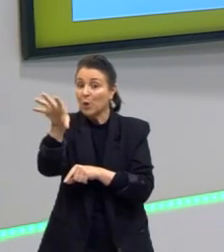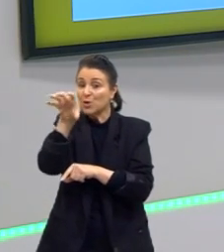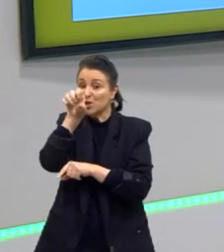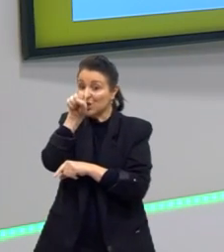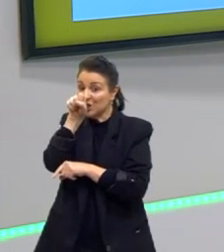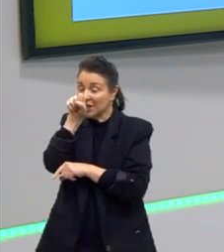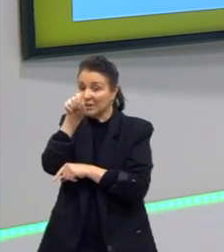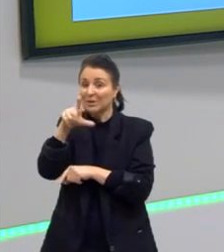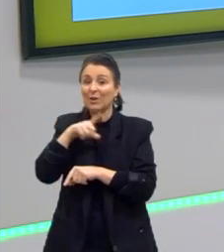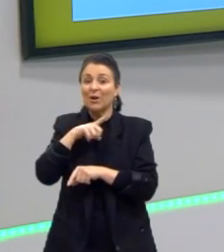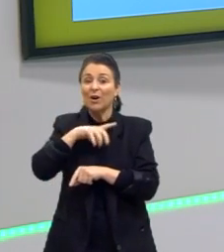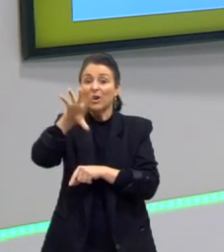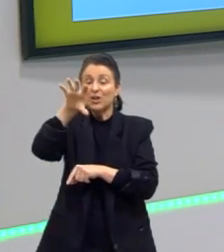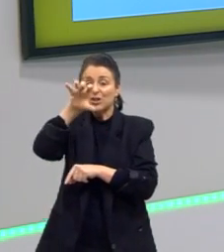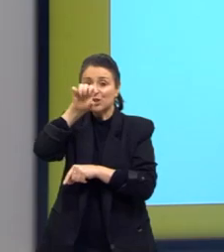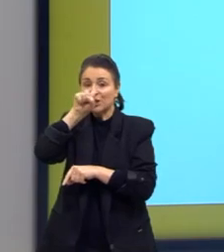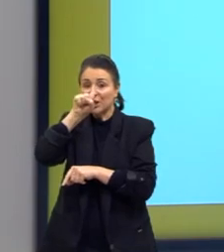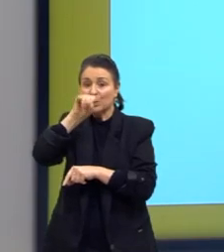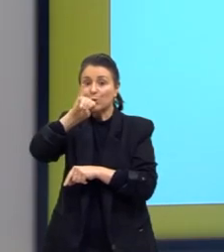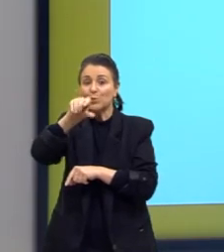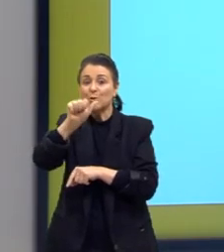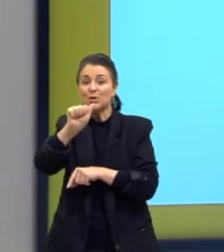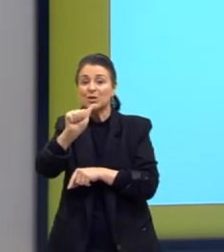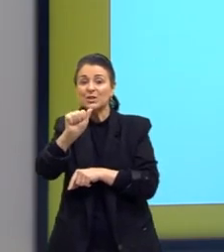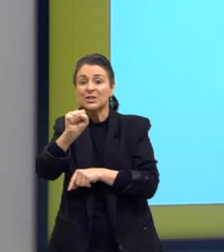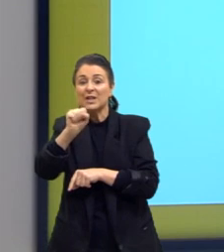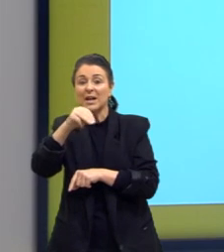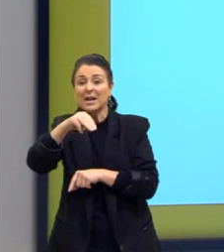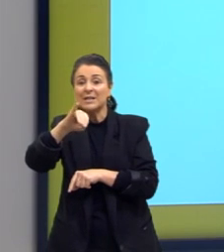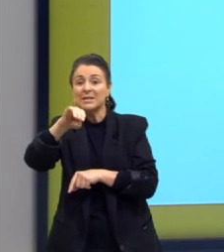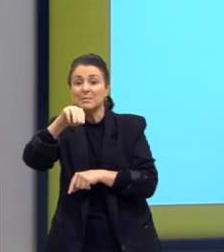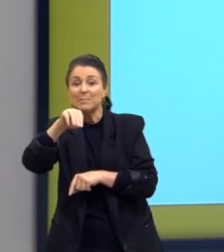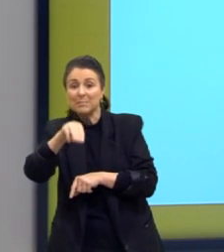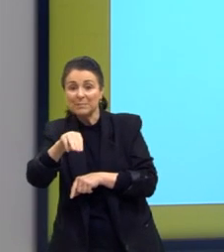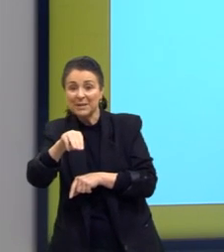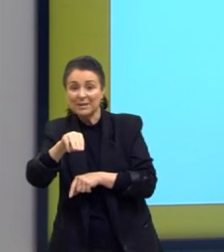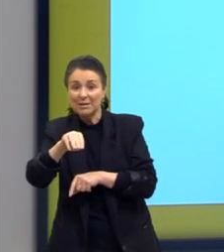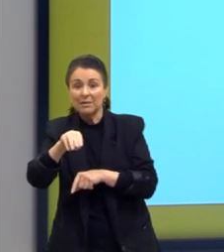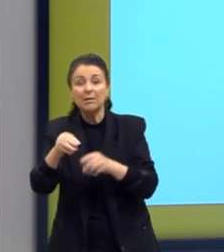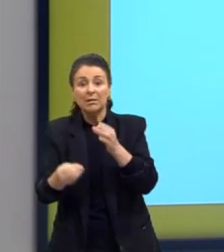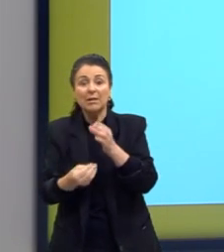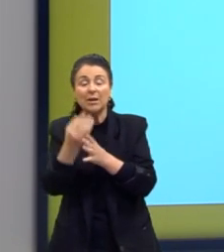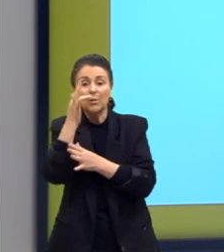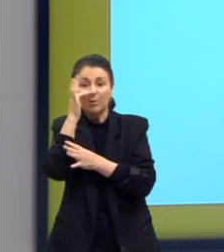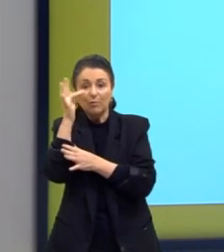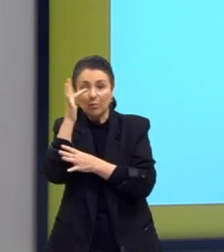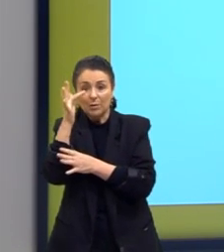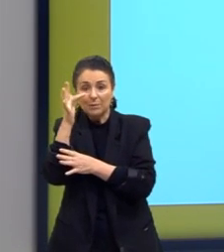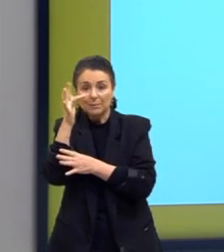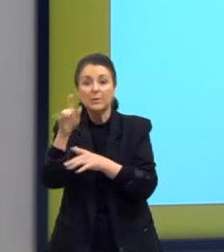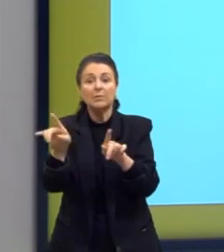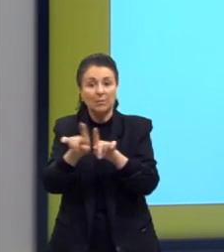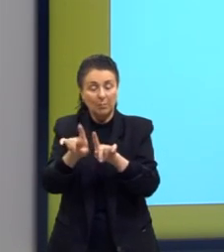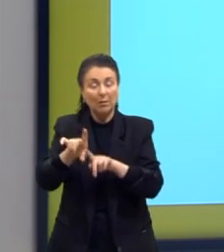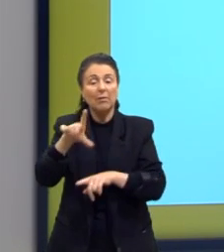o etanoato de benzila, de jasmim aí entre as flores, porque não são só as frutas, mas principalmente as frutas.